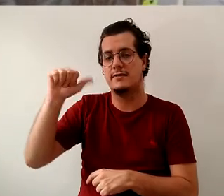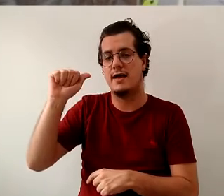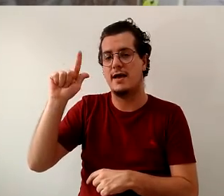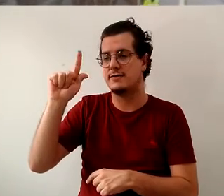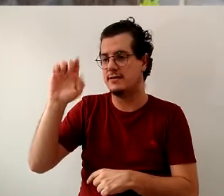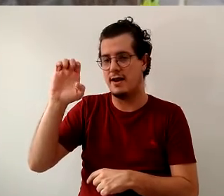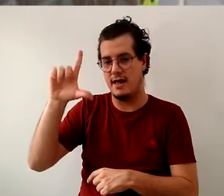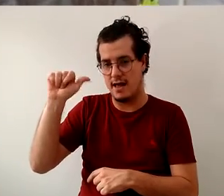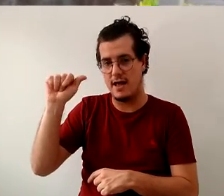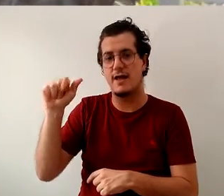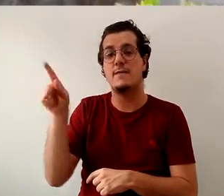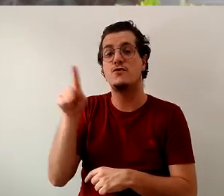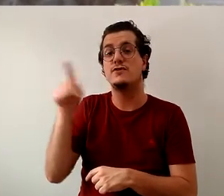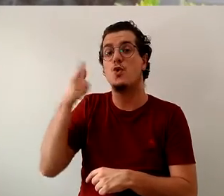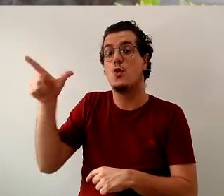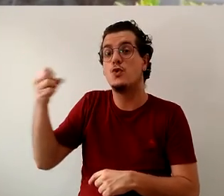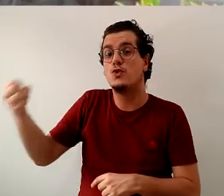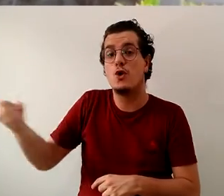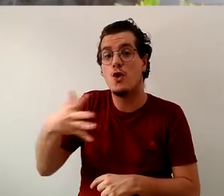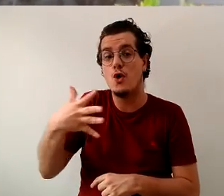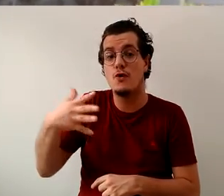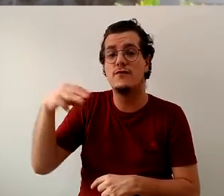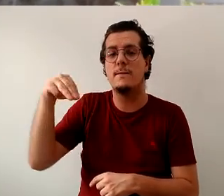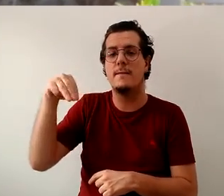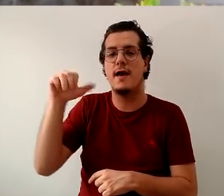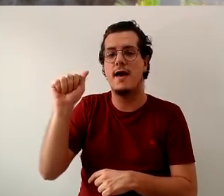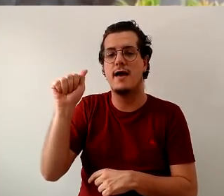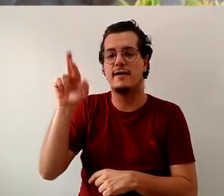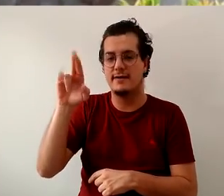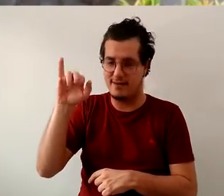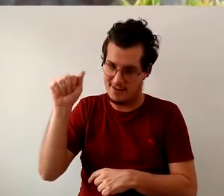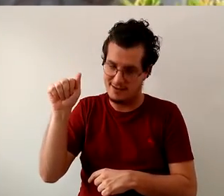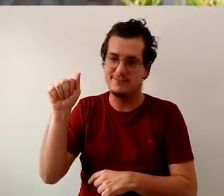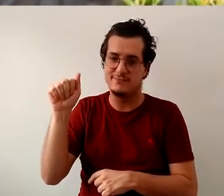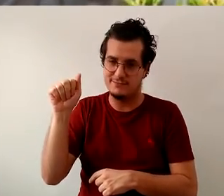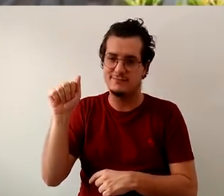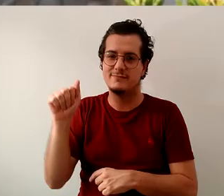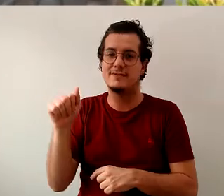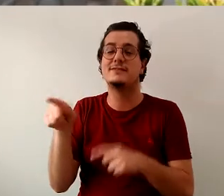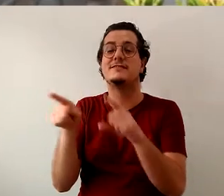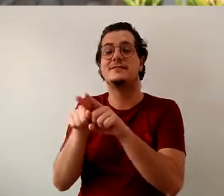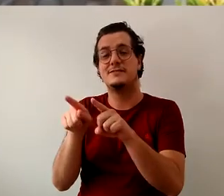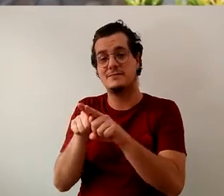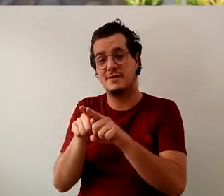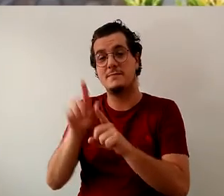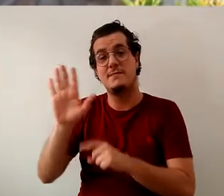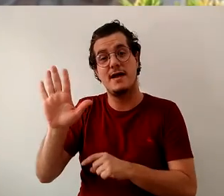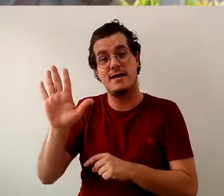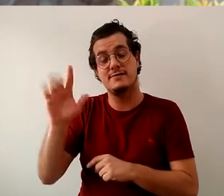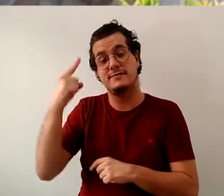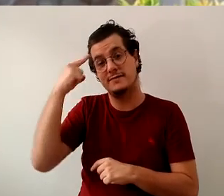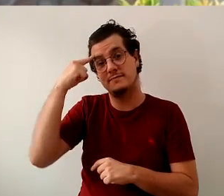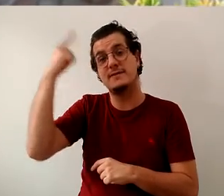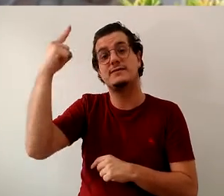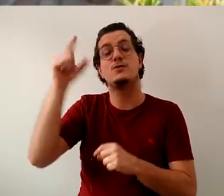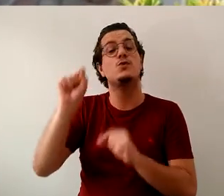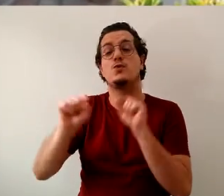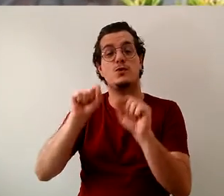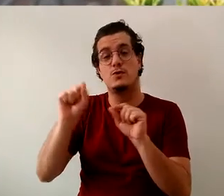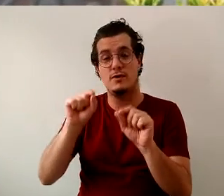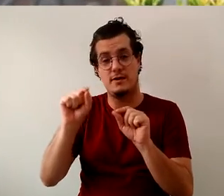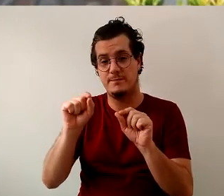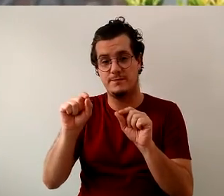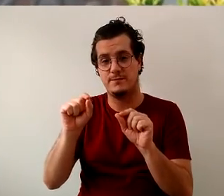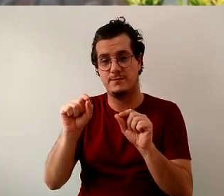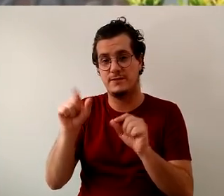e a caçulinha que chegou agora, Maria Dinei e além de falar dos professores de status. Ah, mas também